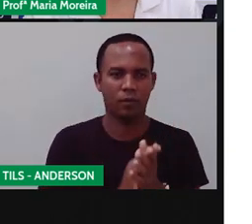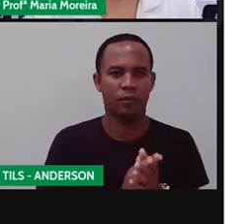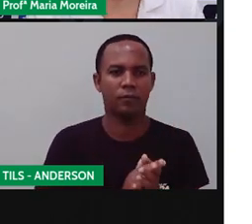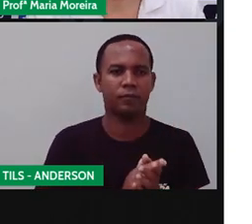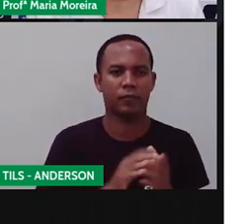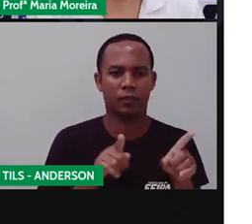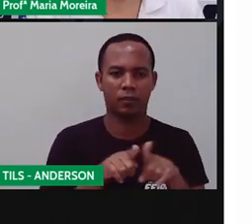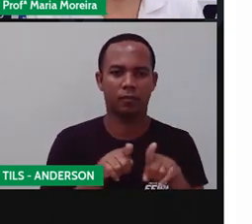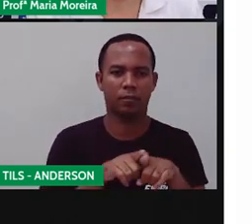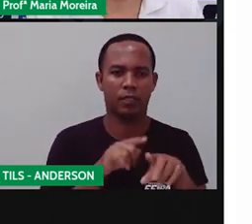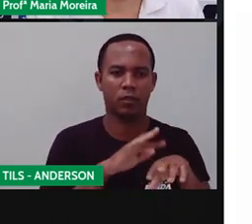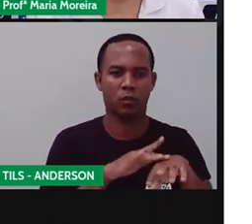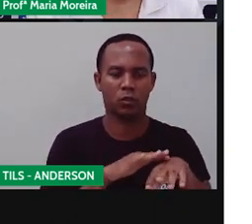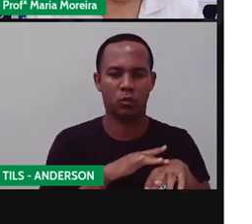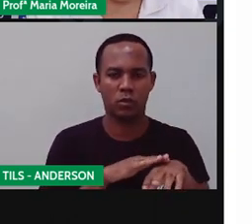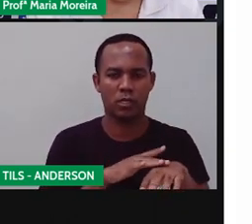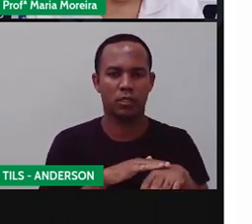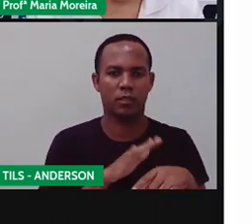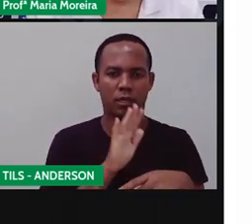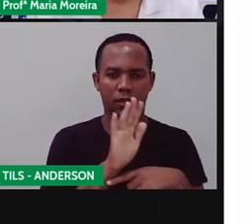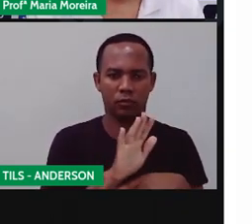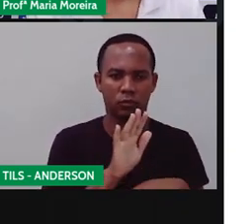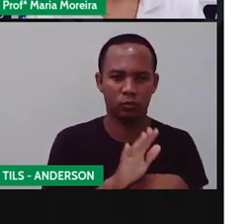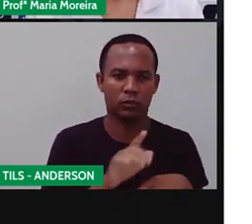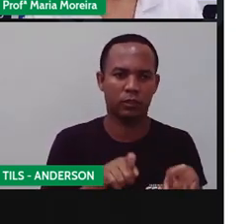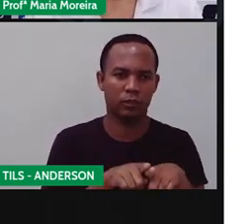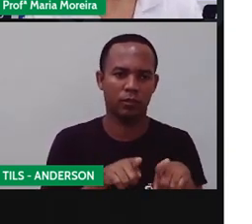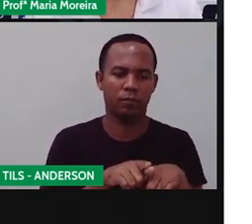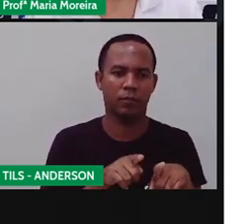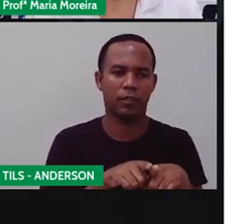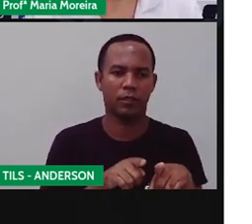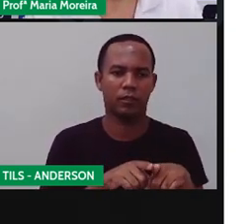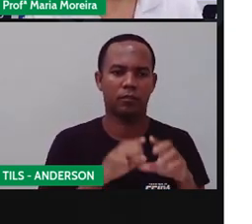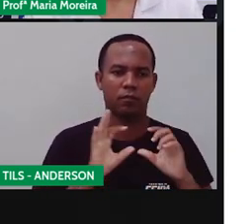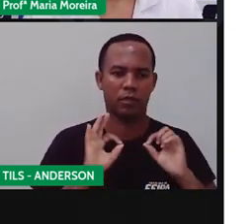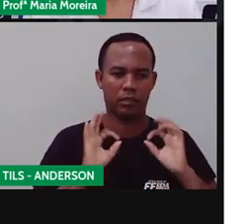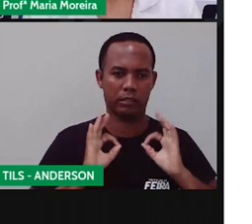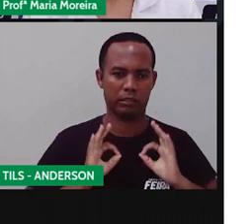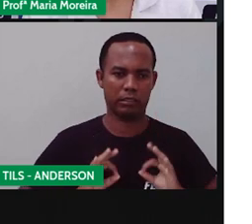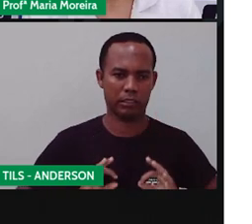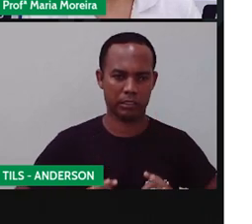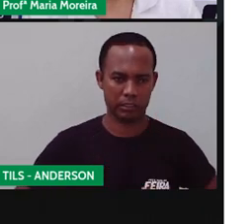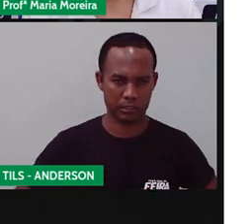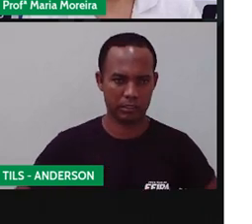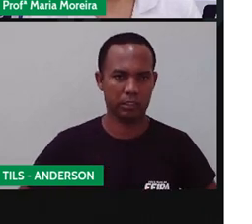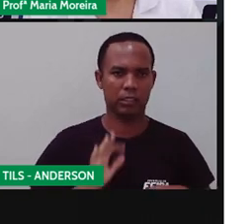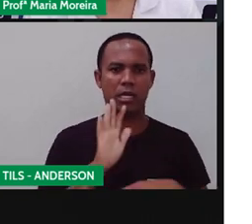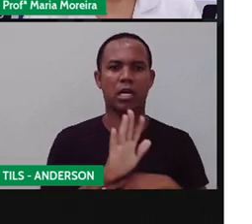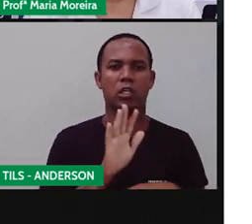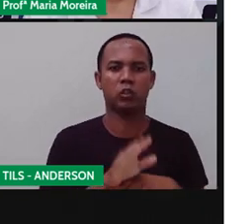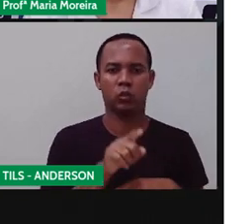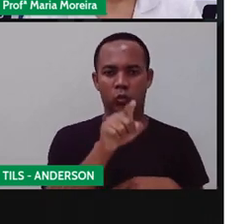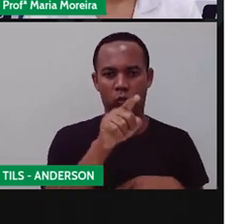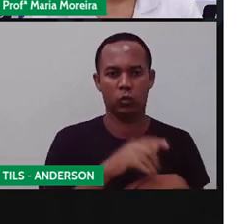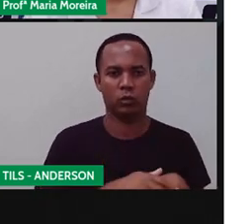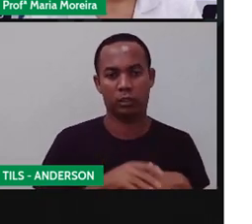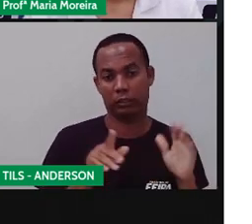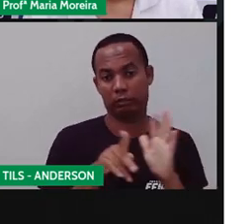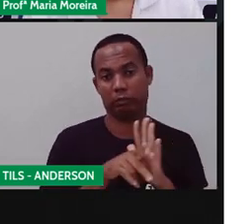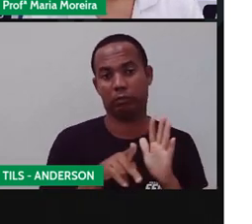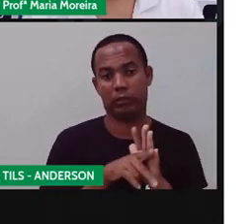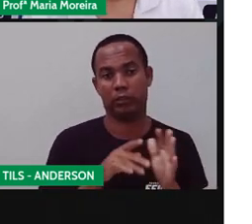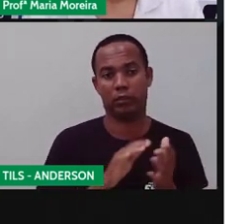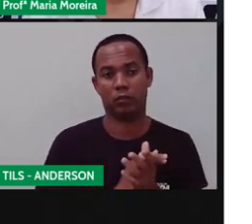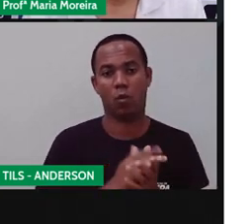previne doenças cardíacas e câncer, né, e isso é o que diz o que? A medicina popular, tá?